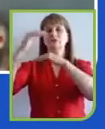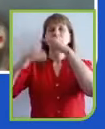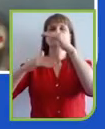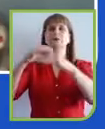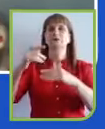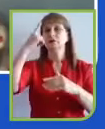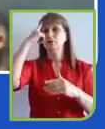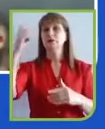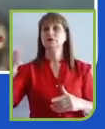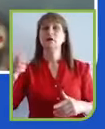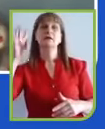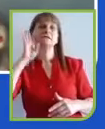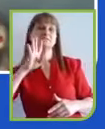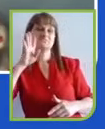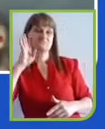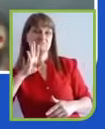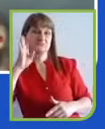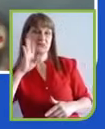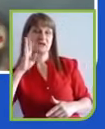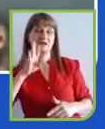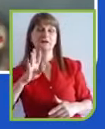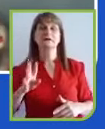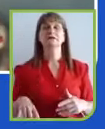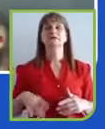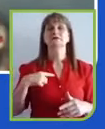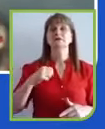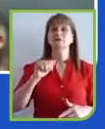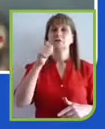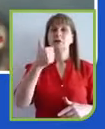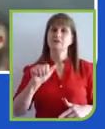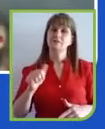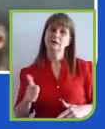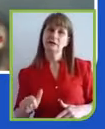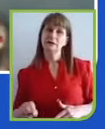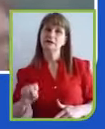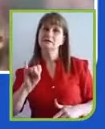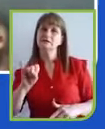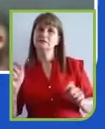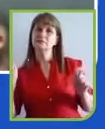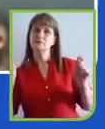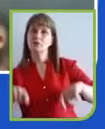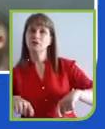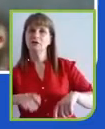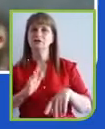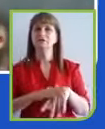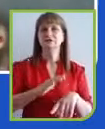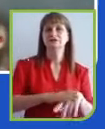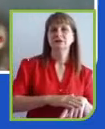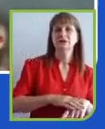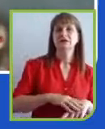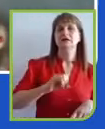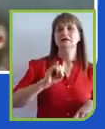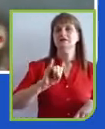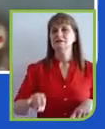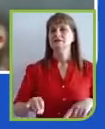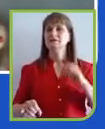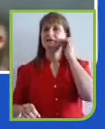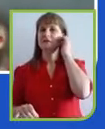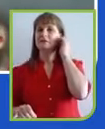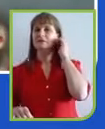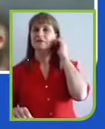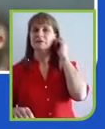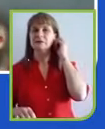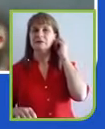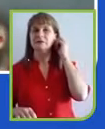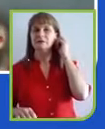avaliar como viável e possível é. A gente não queria também entupir as pessoas de lives. A live está virando